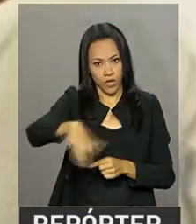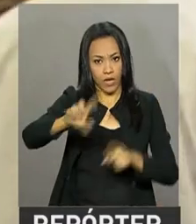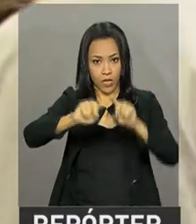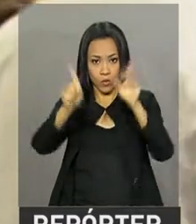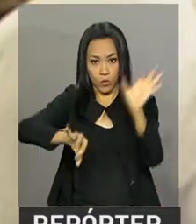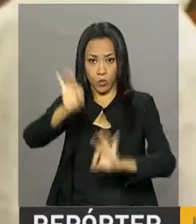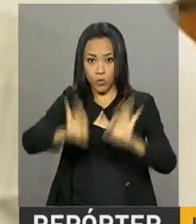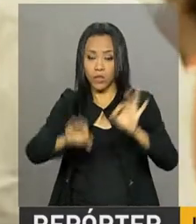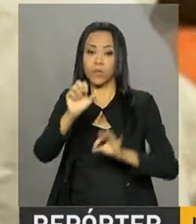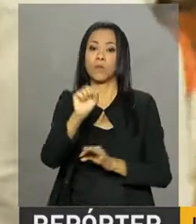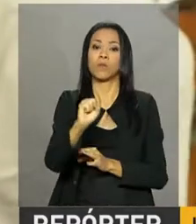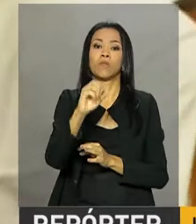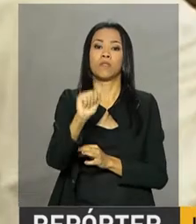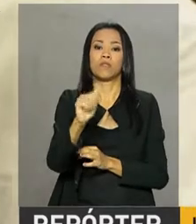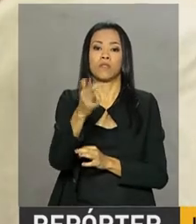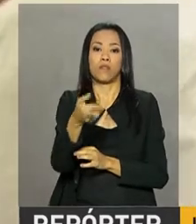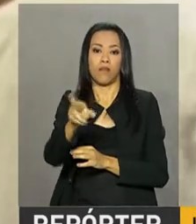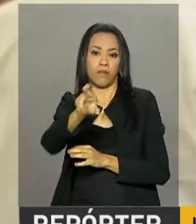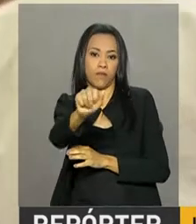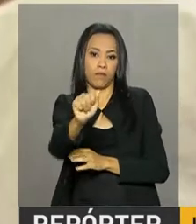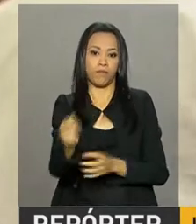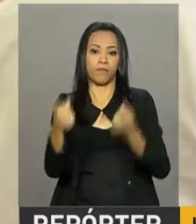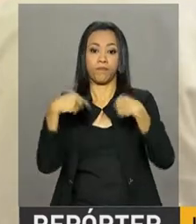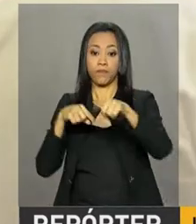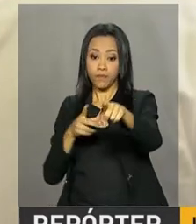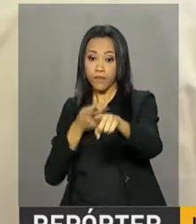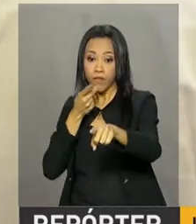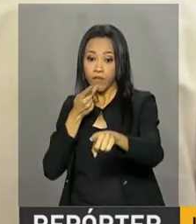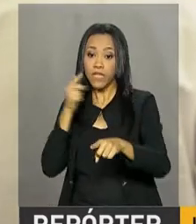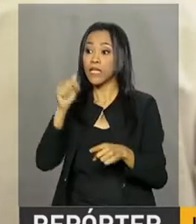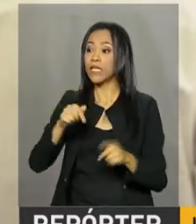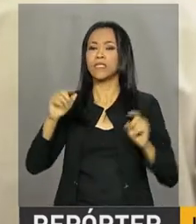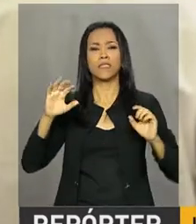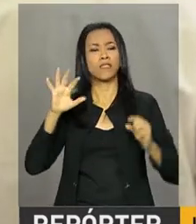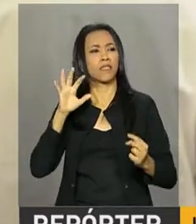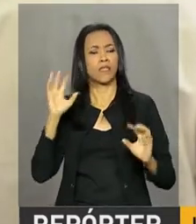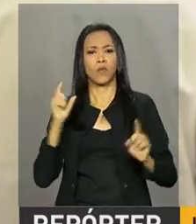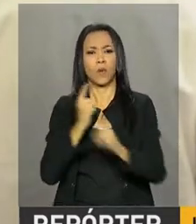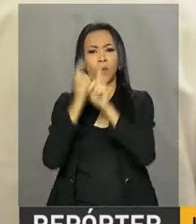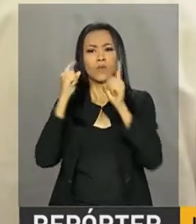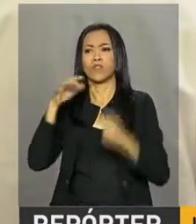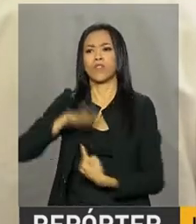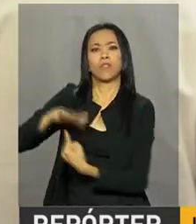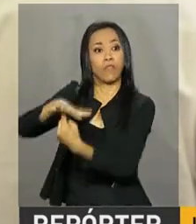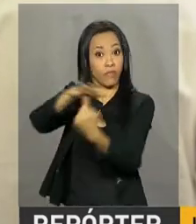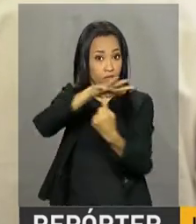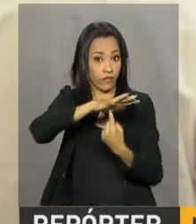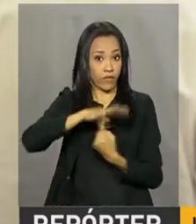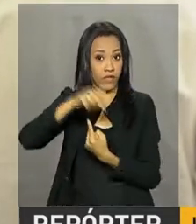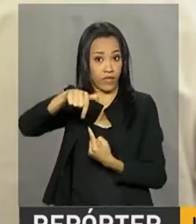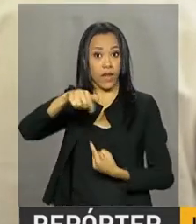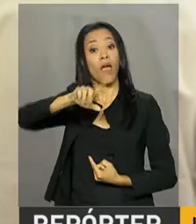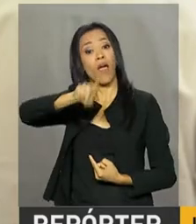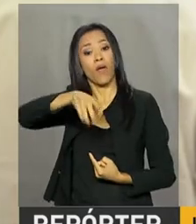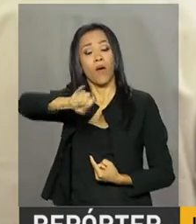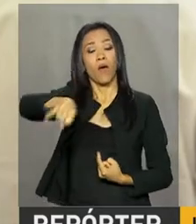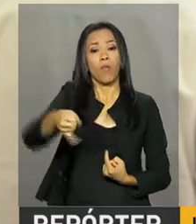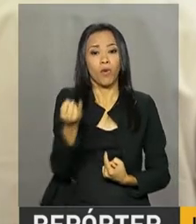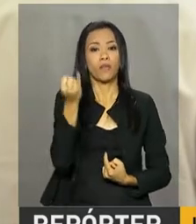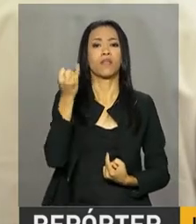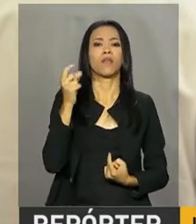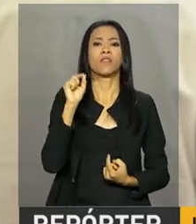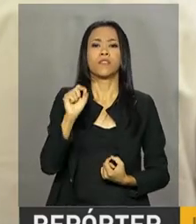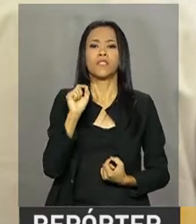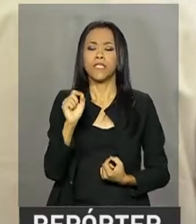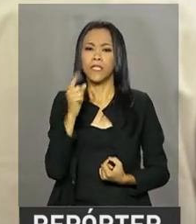viabilização desses agricultores em eventos como esse, e nesse caso um evento internacional, é uma oportunidade realmente de